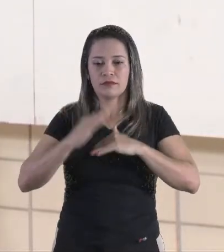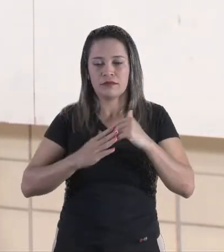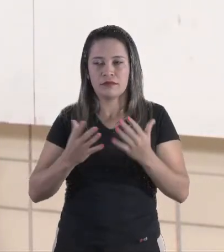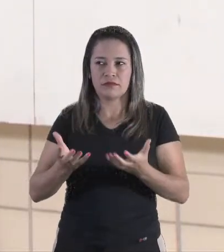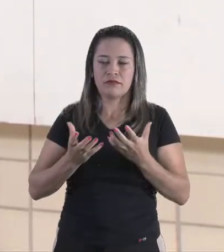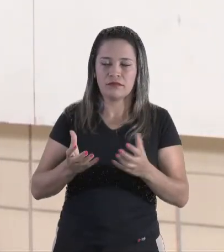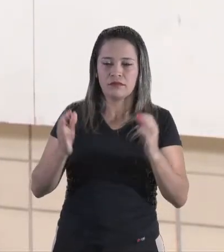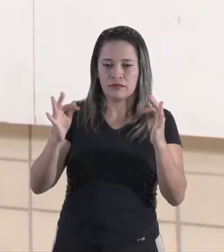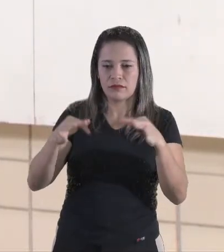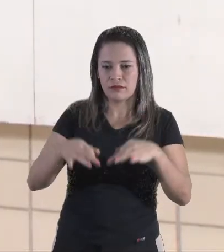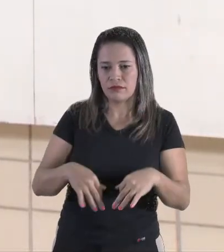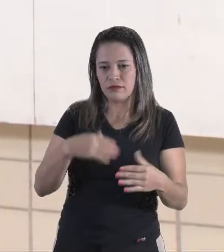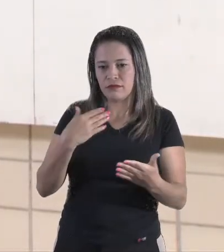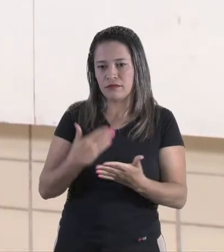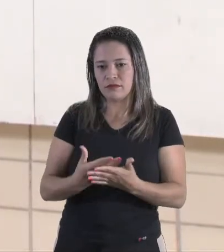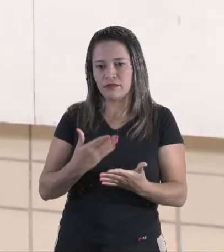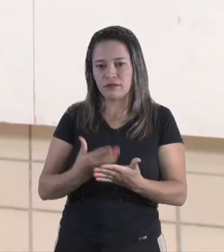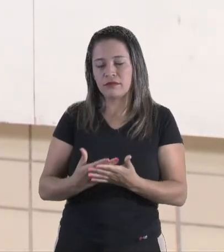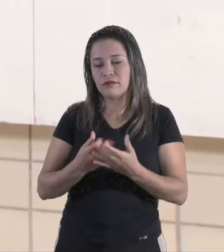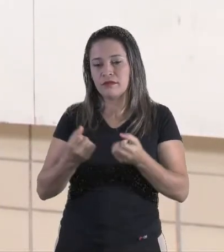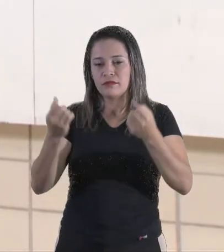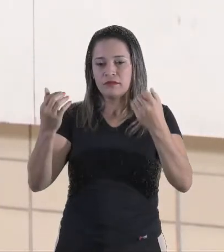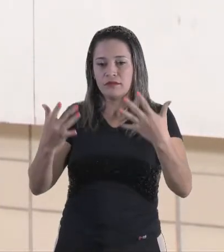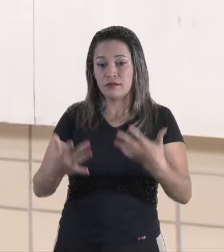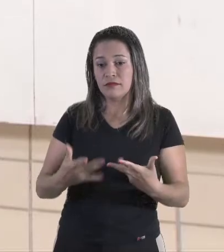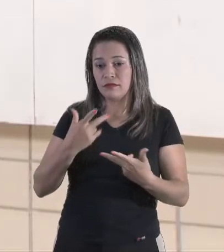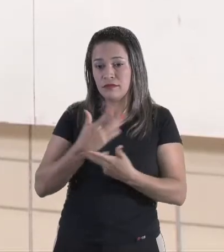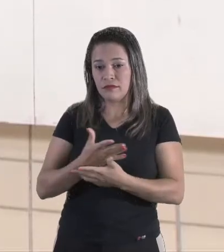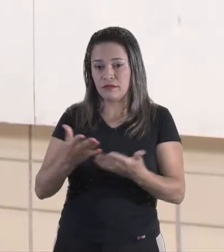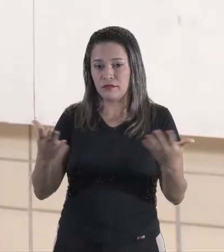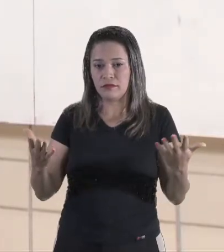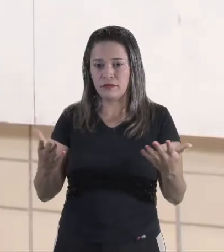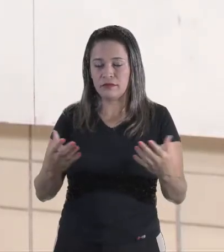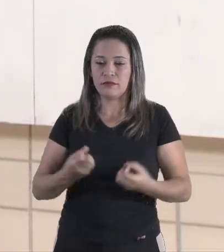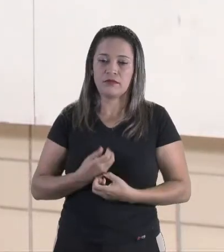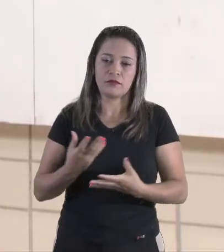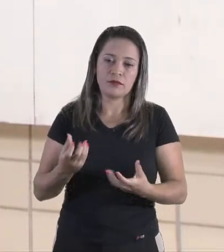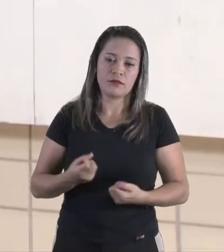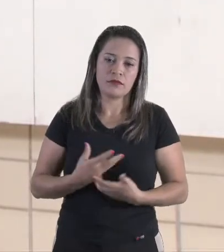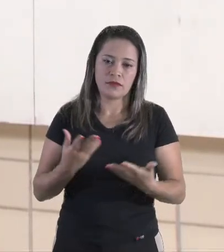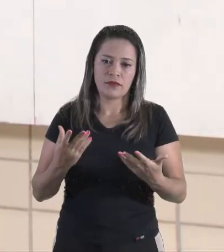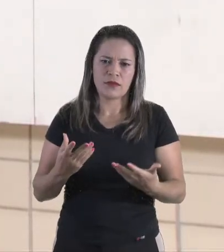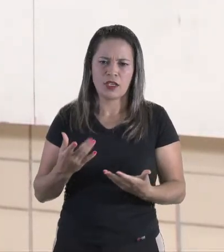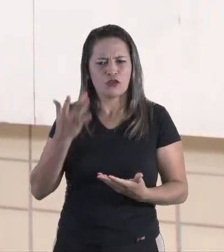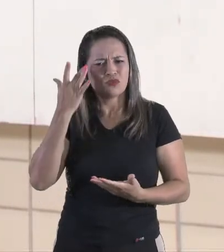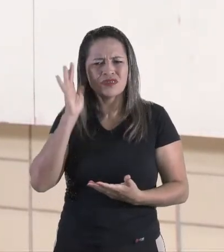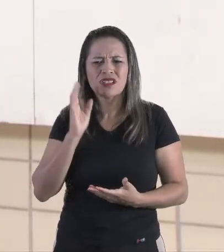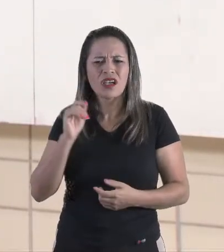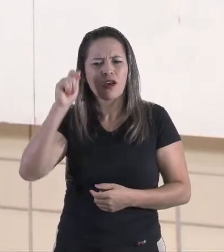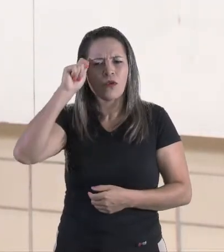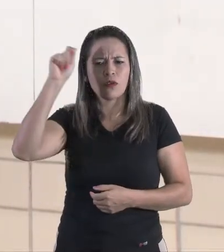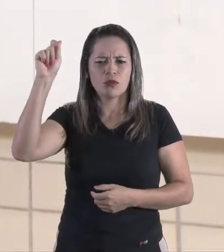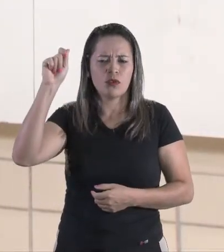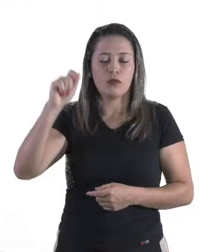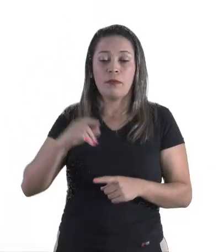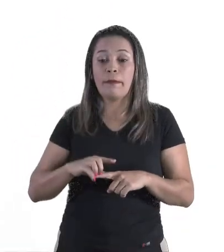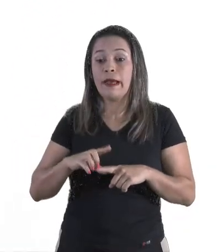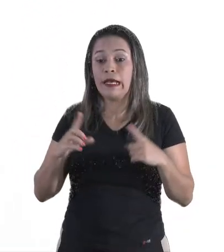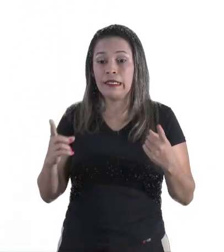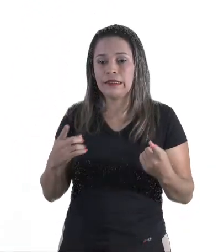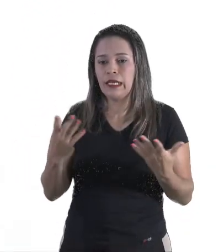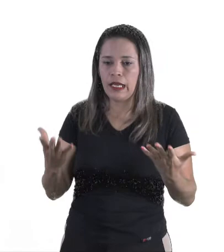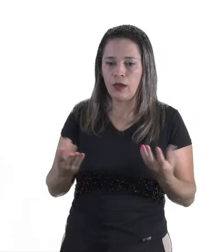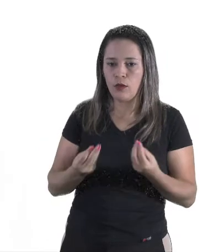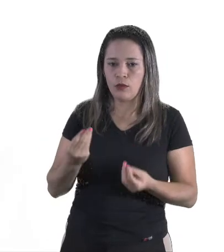eu quero terminar hoje a nossa aula falando para vocês um poema. Eu não sei de quem é este poema, mas ele é